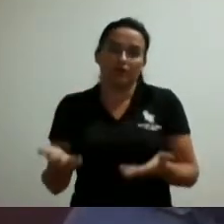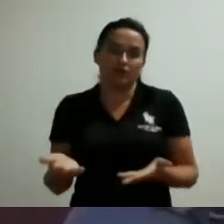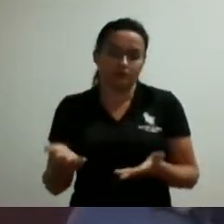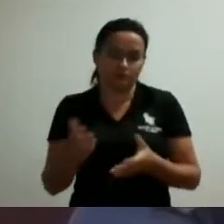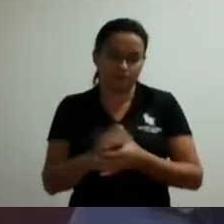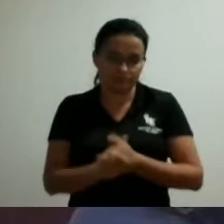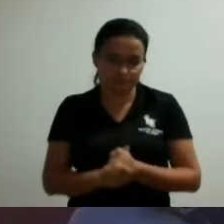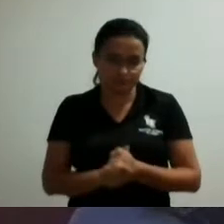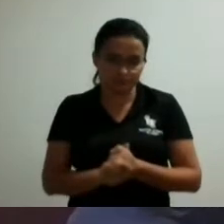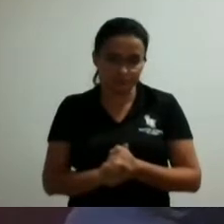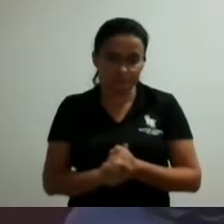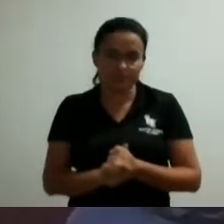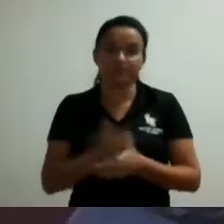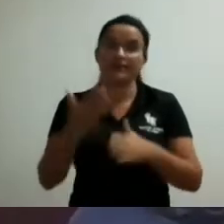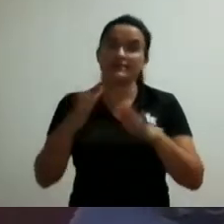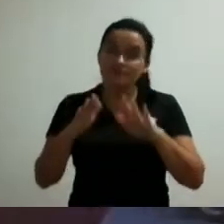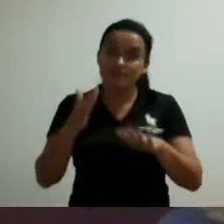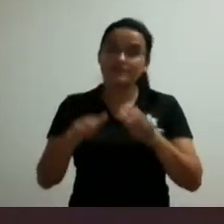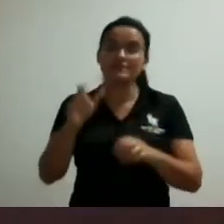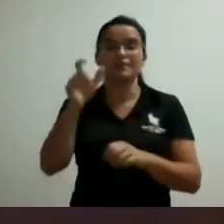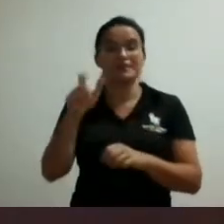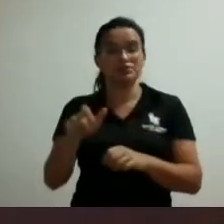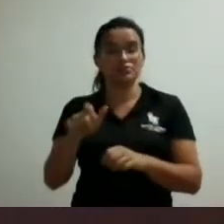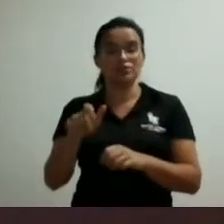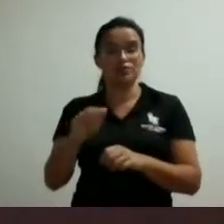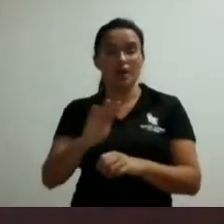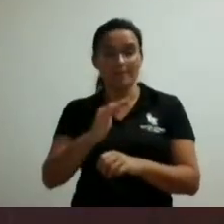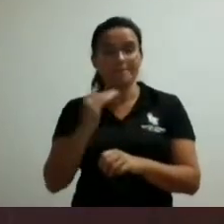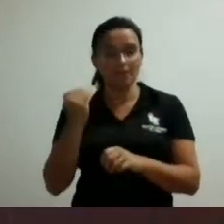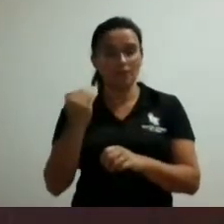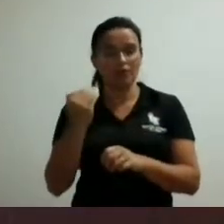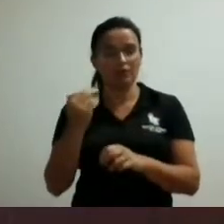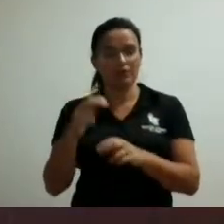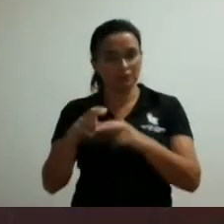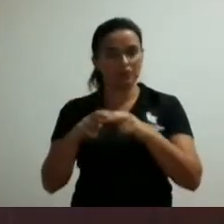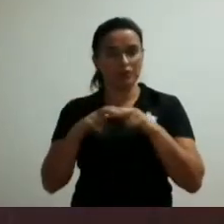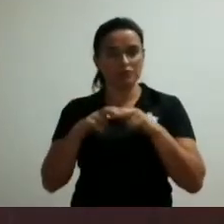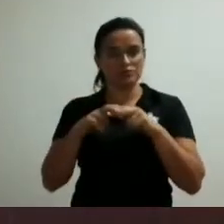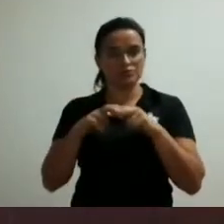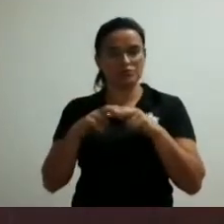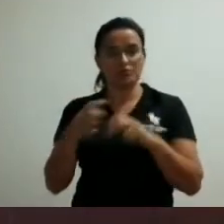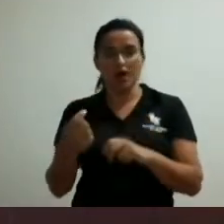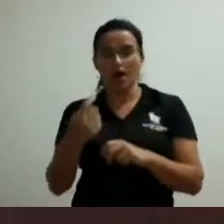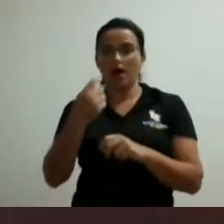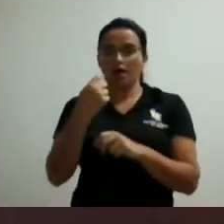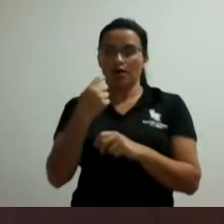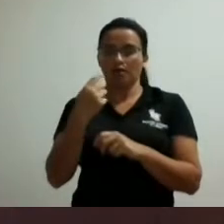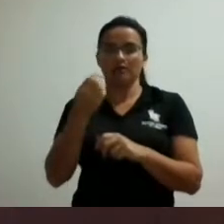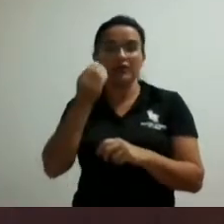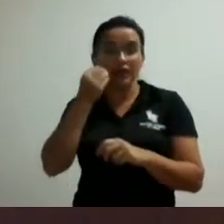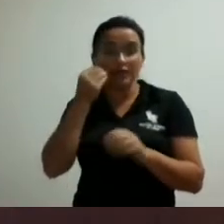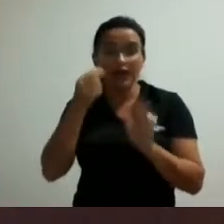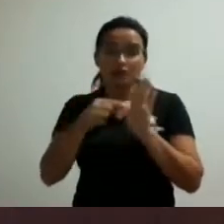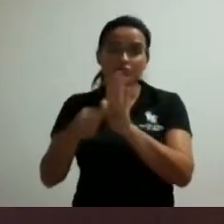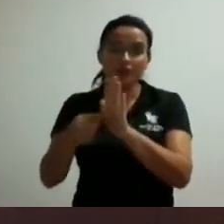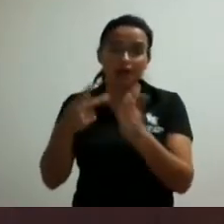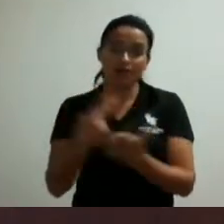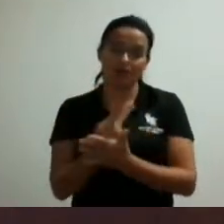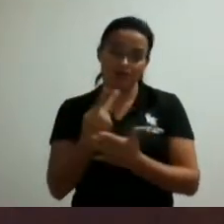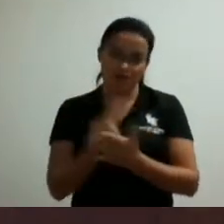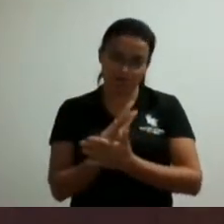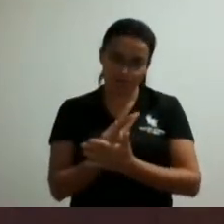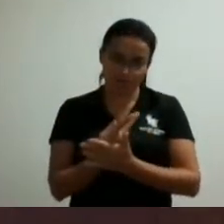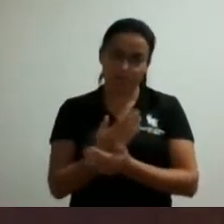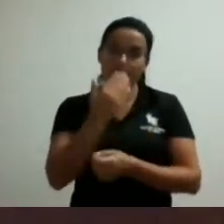da morte dessas pessoas então eu peço a votação favorável ao projeto eu estou dando também